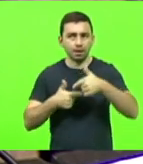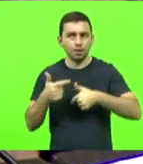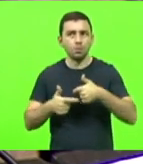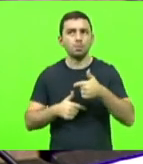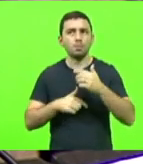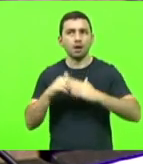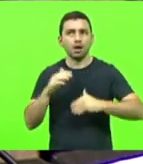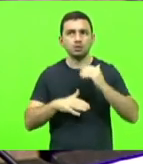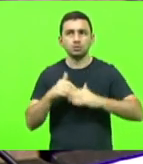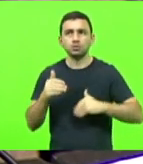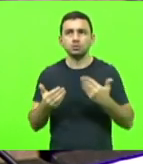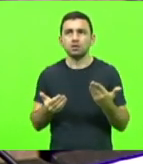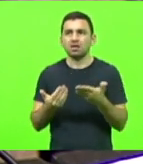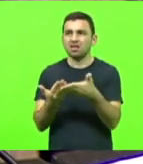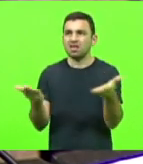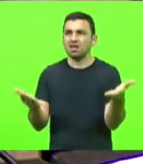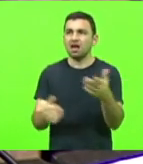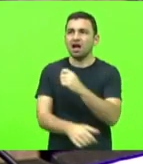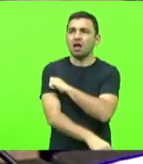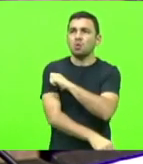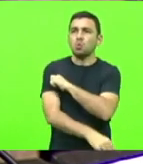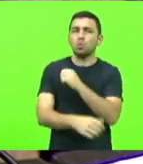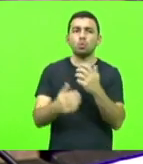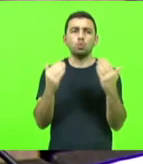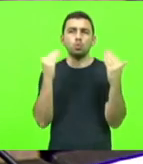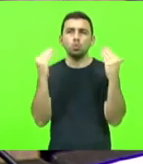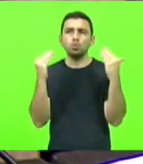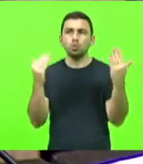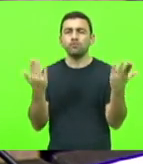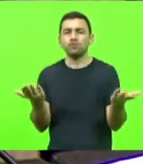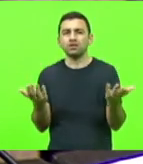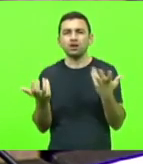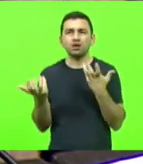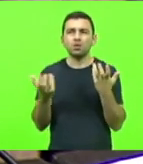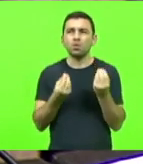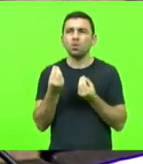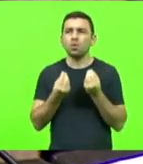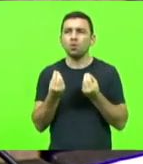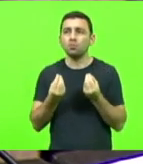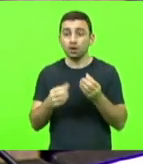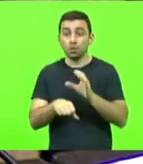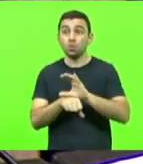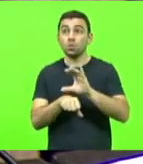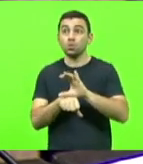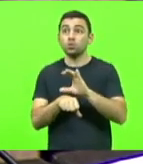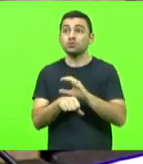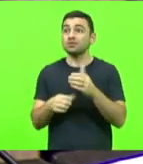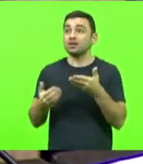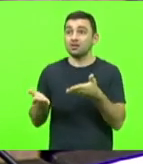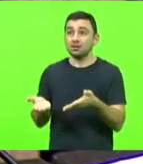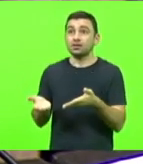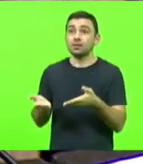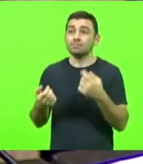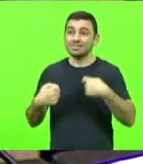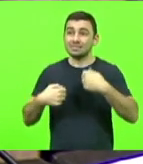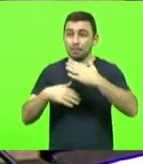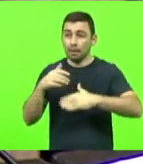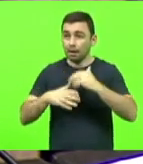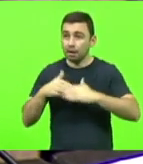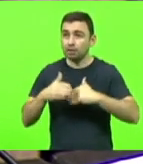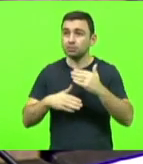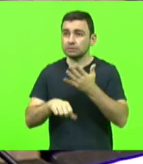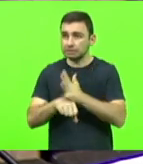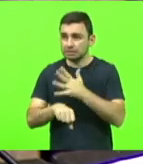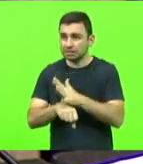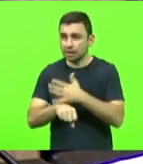tampouco, os alunos estão em dúvida, estão aflitos, porque estão passando por um curso que muitas vezes é prático, é necessário,